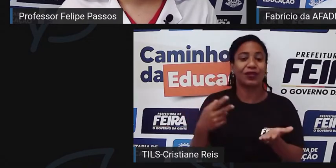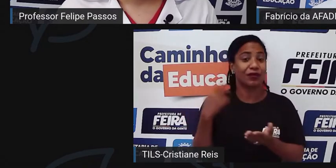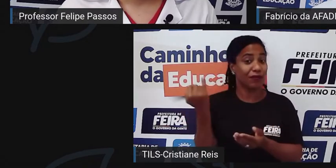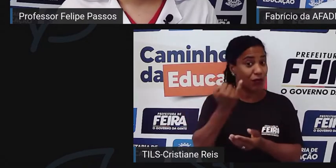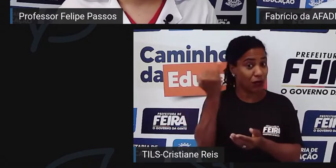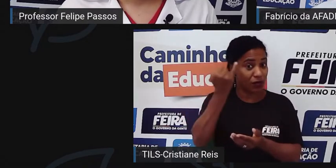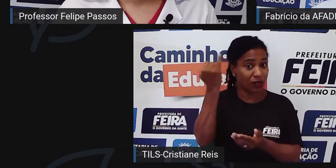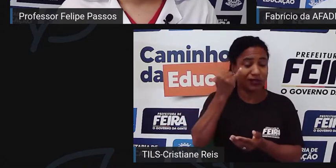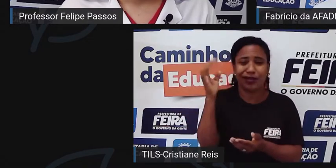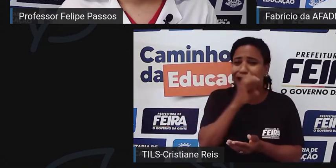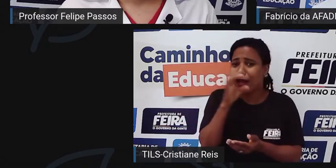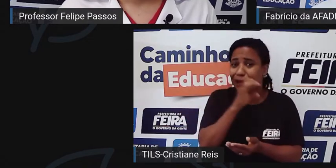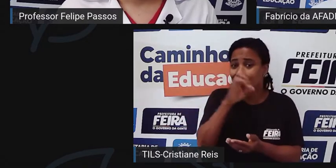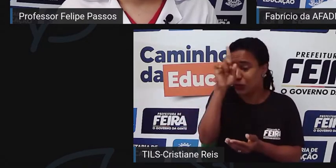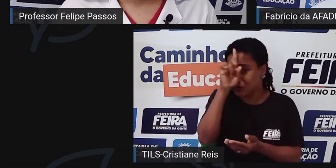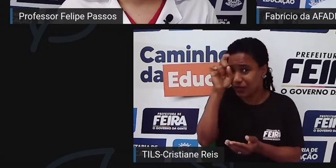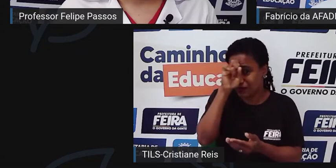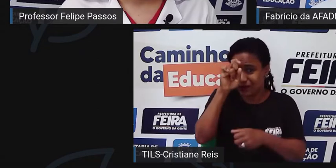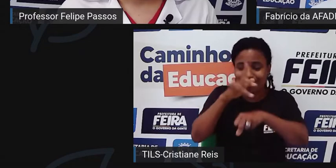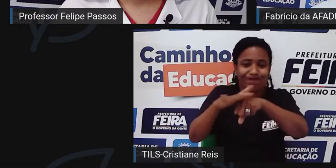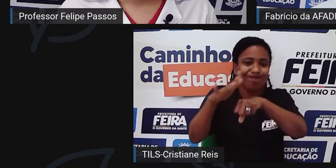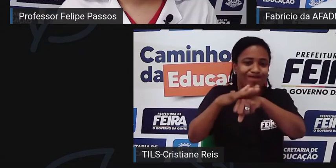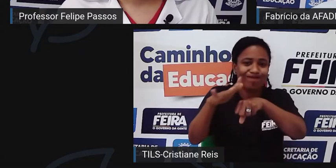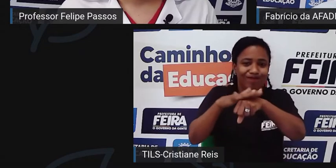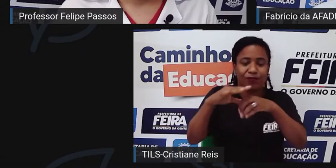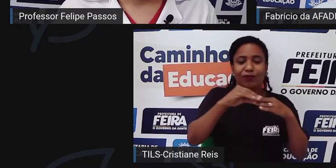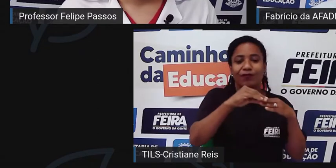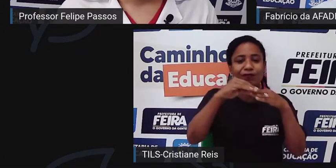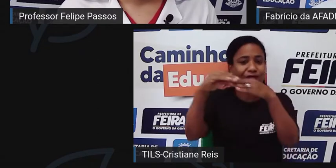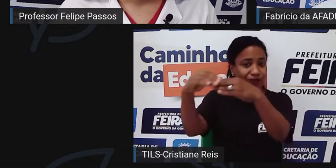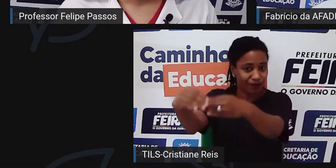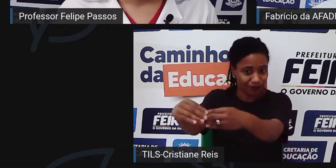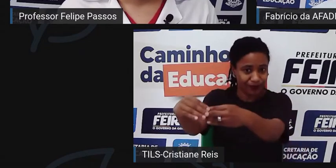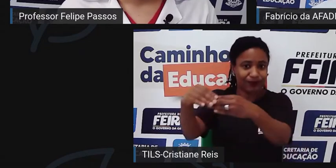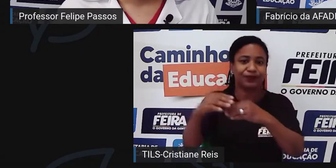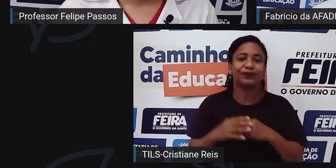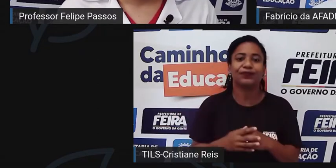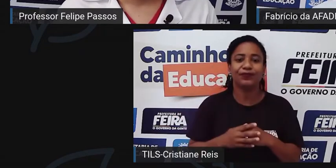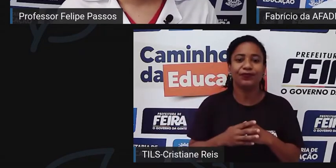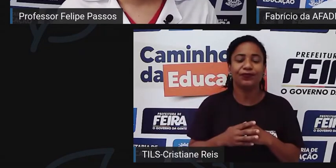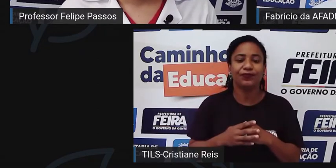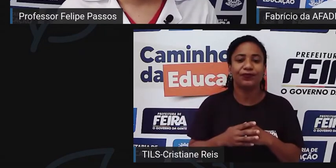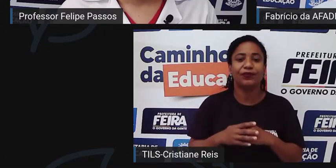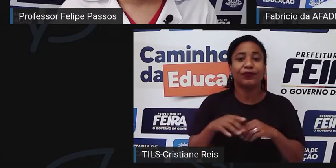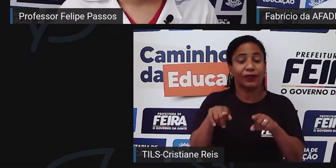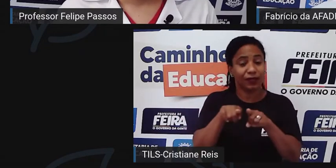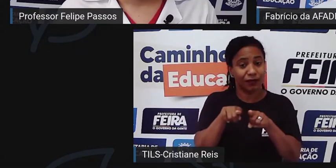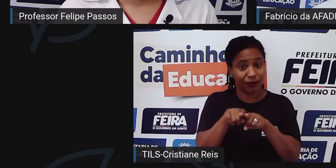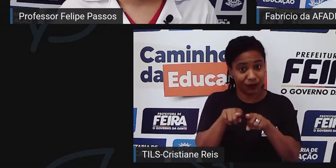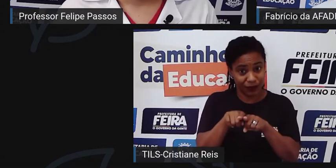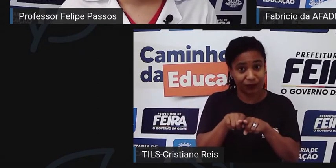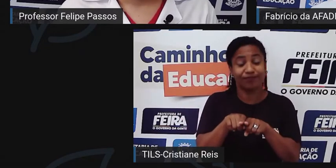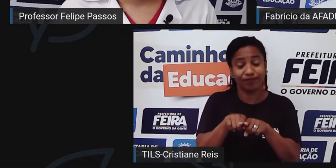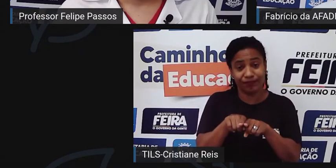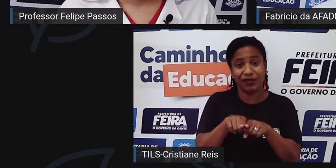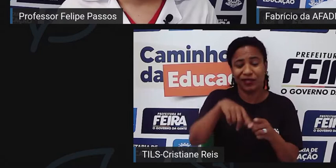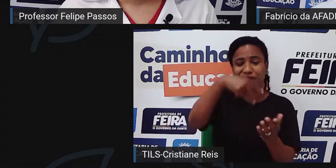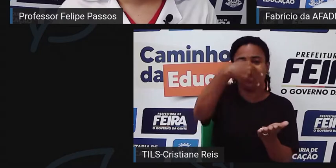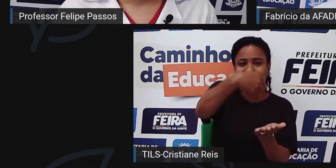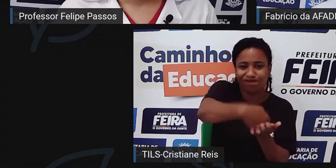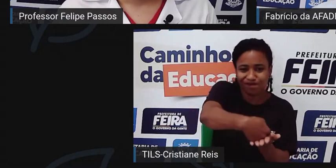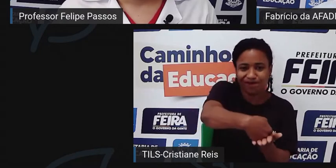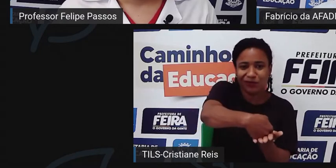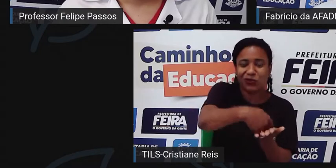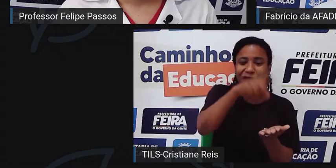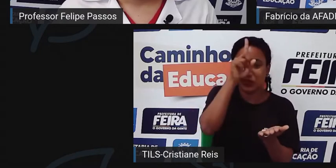urgência e emergência para as pessoas que têm a doença fos-ciforme. Na maioria das vezes, a gente ocupa esse espaço